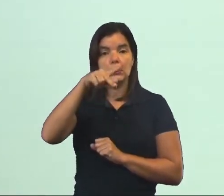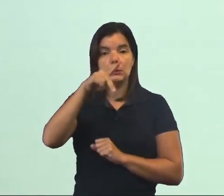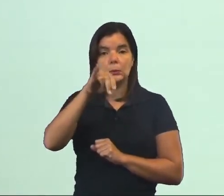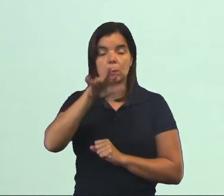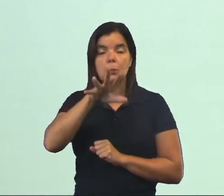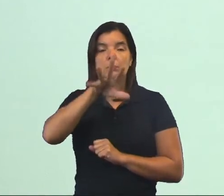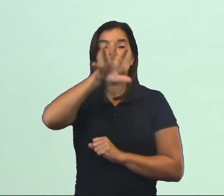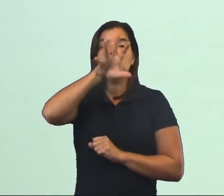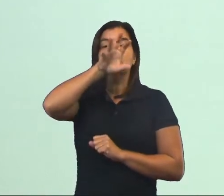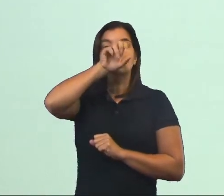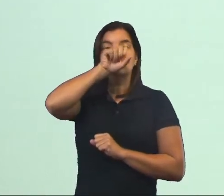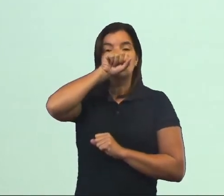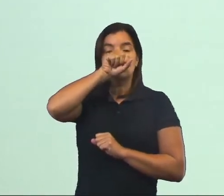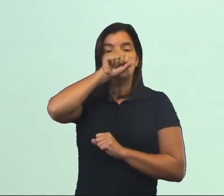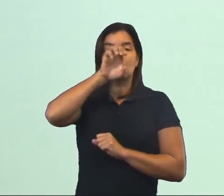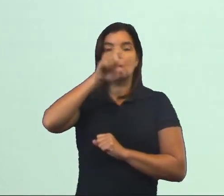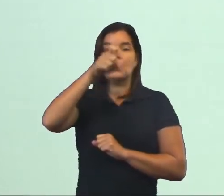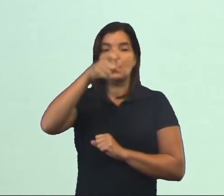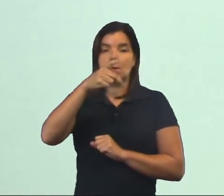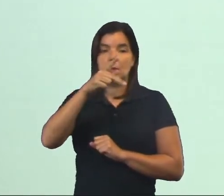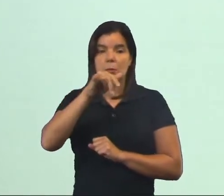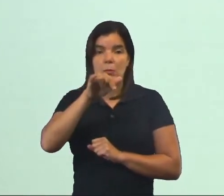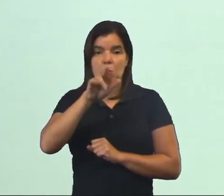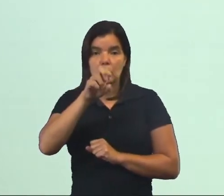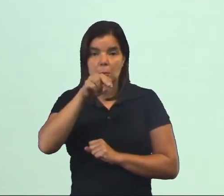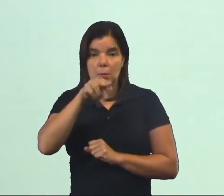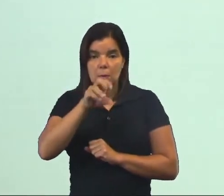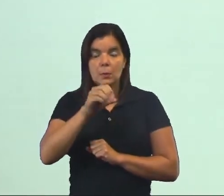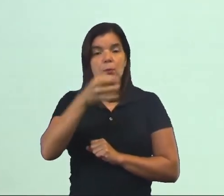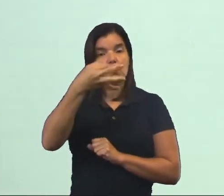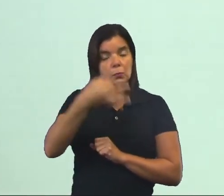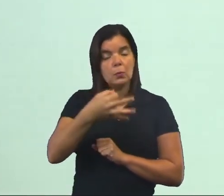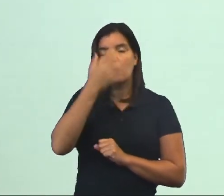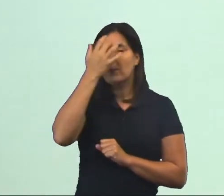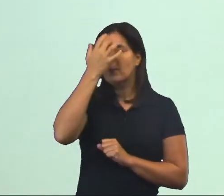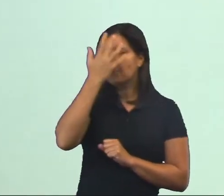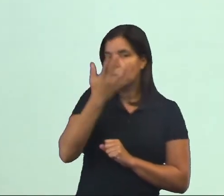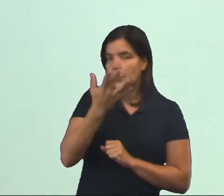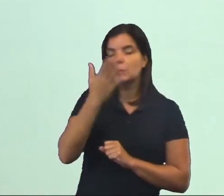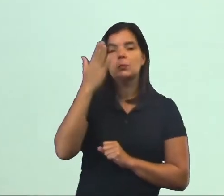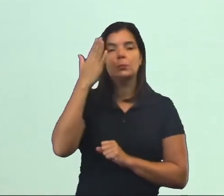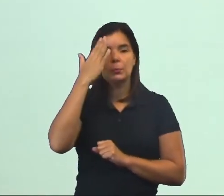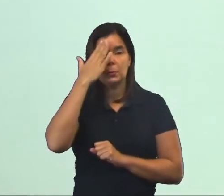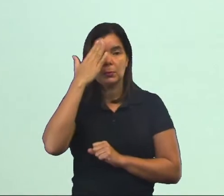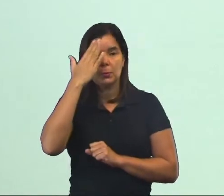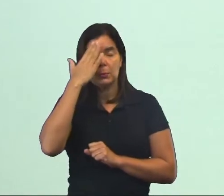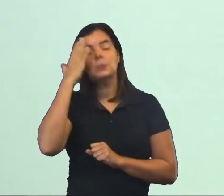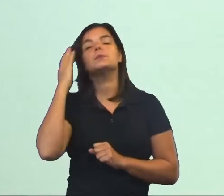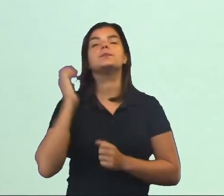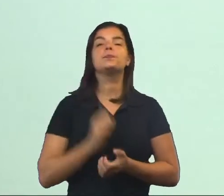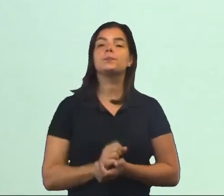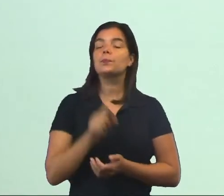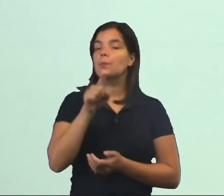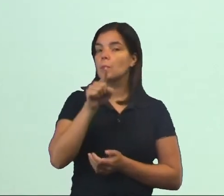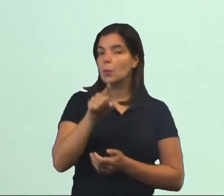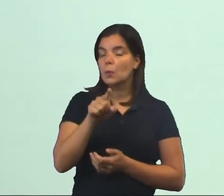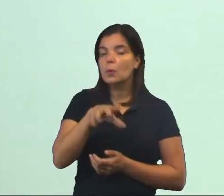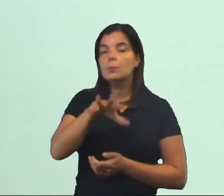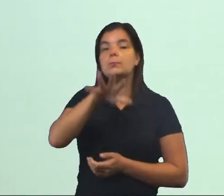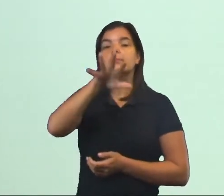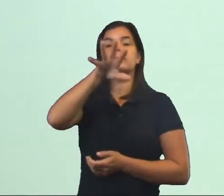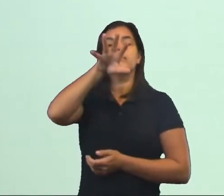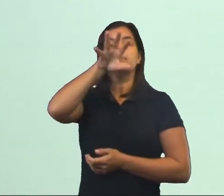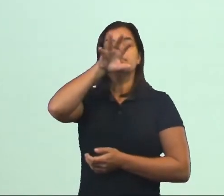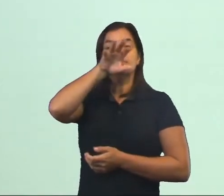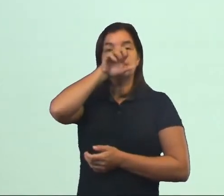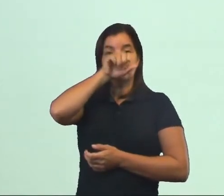Inspirando e expirando. Certinho? Isso aí é facinho para você entender. E quando você inspira